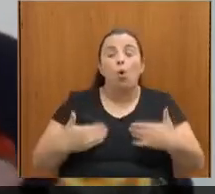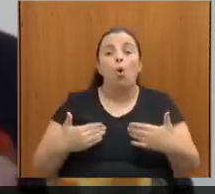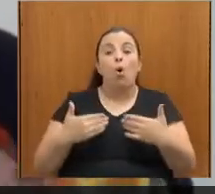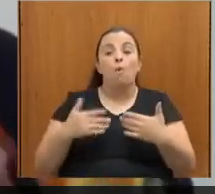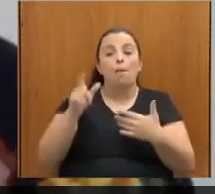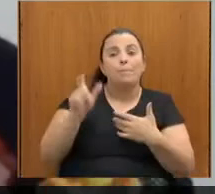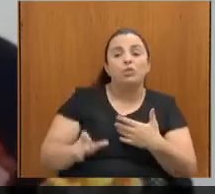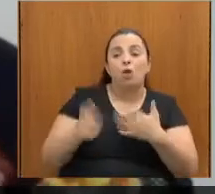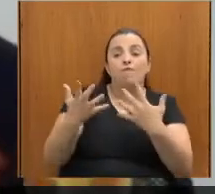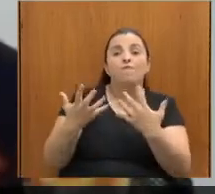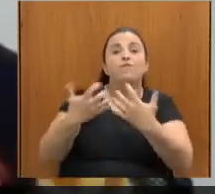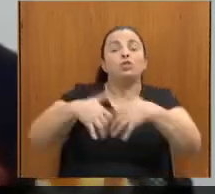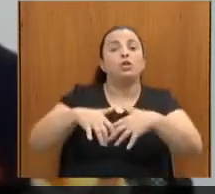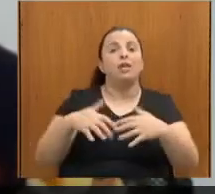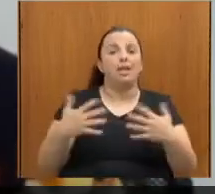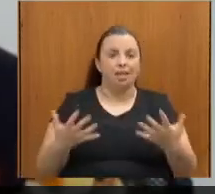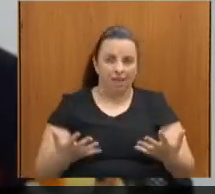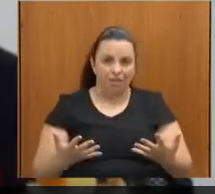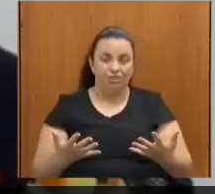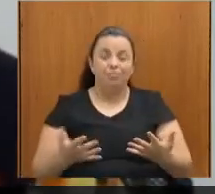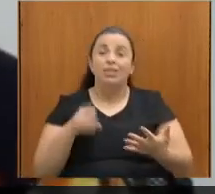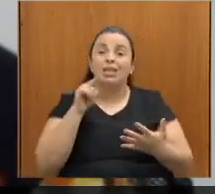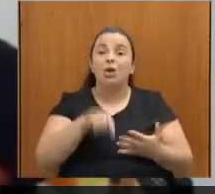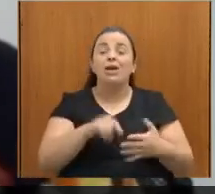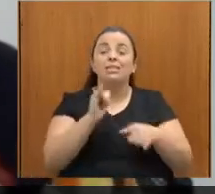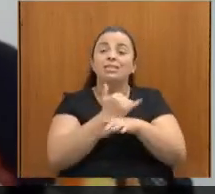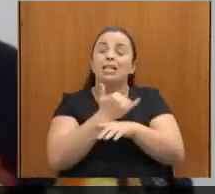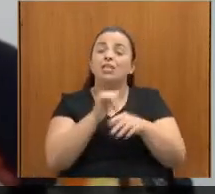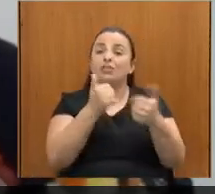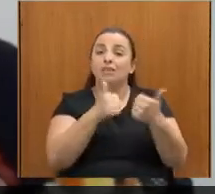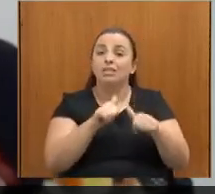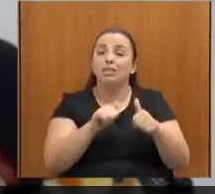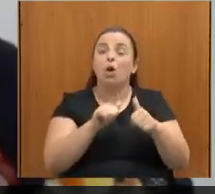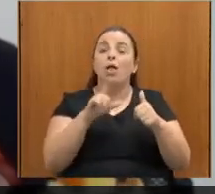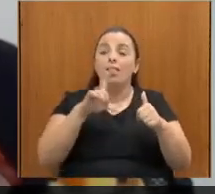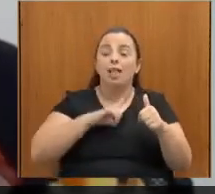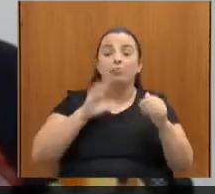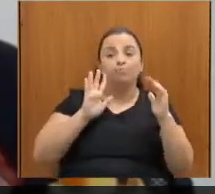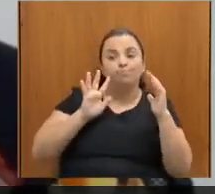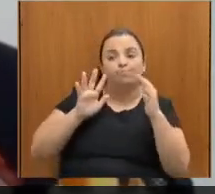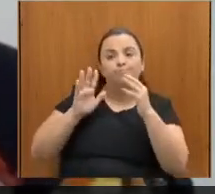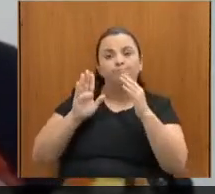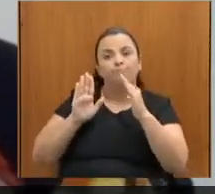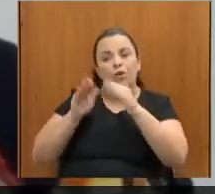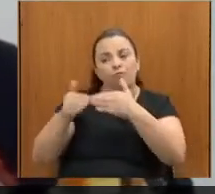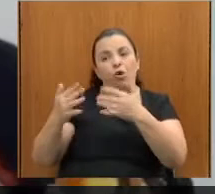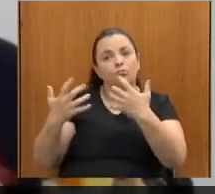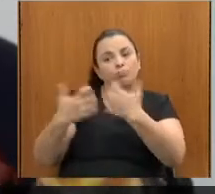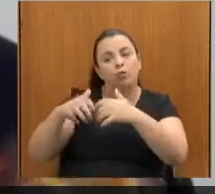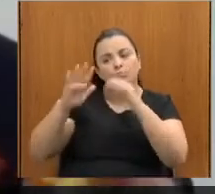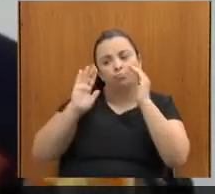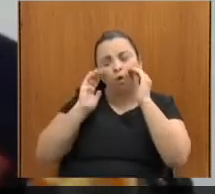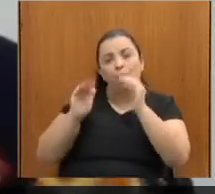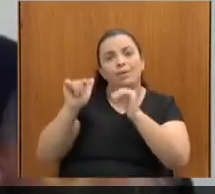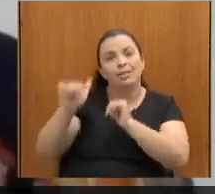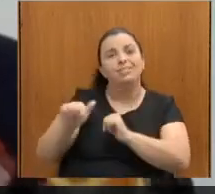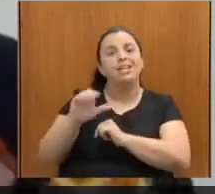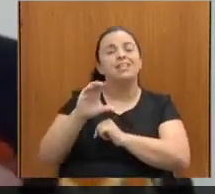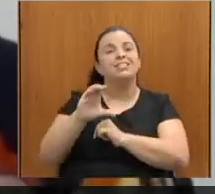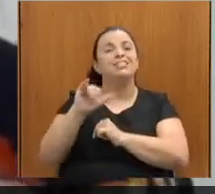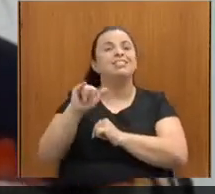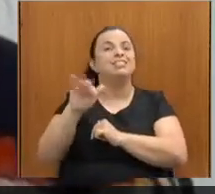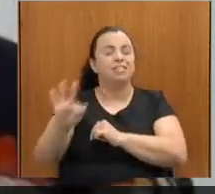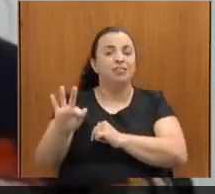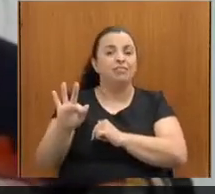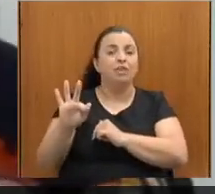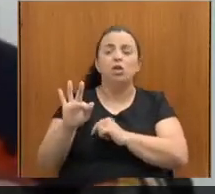Esse instrumento foi todo construído em cima dessa ideia de funcionalidade, que é o modelo relacional de deficiência, quando a gente avalia esse